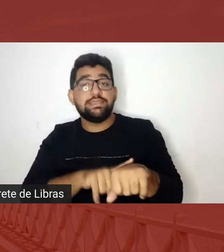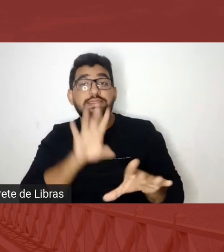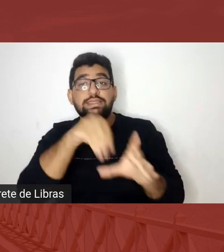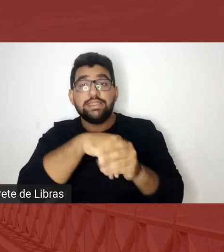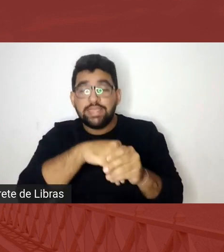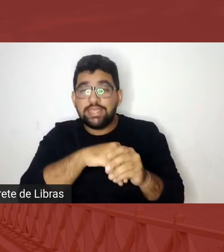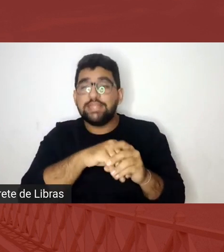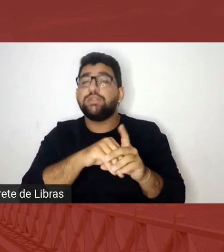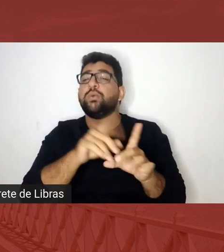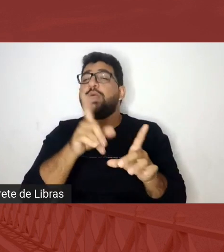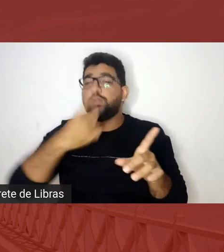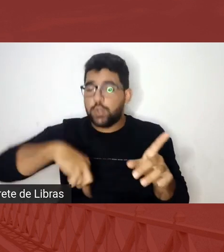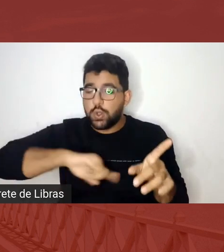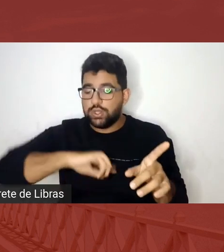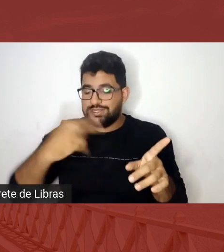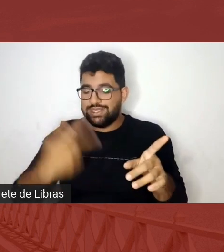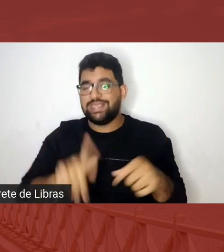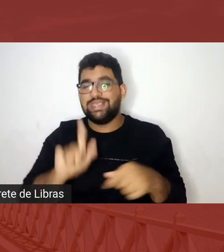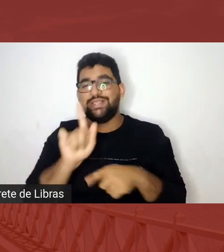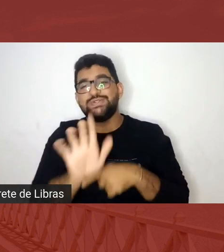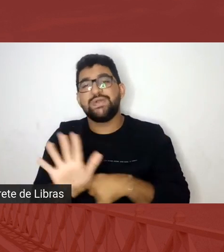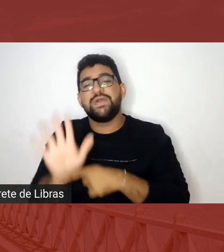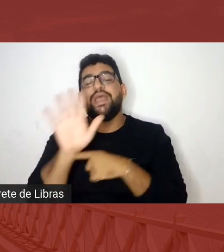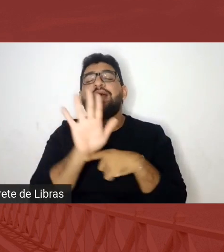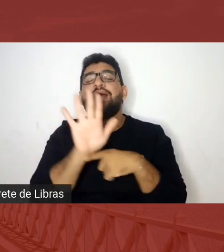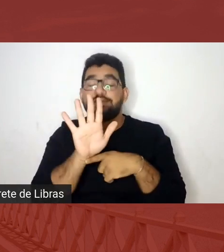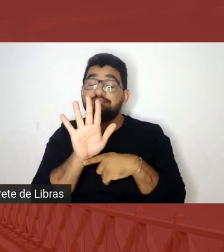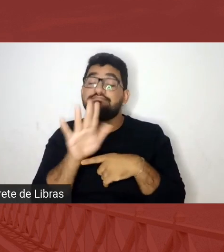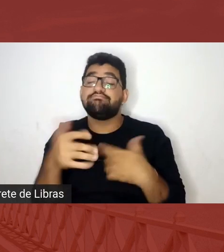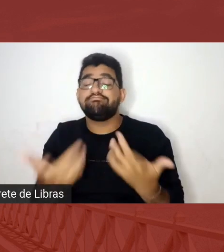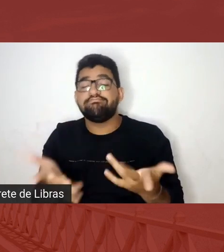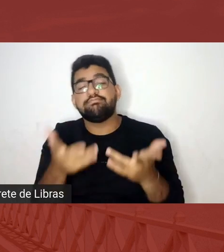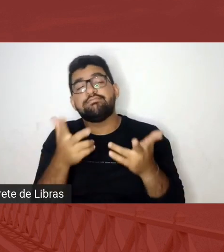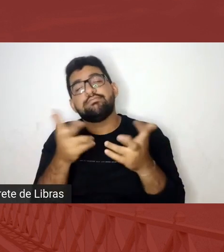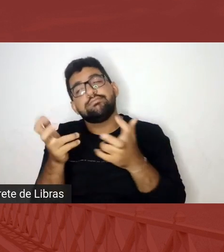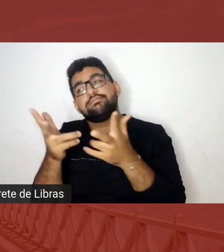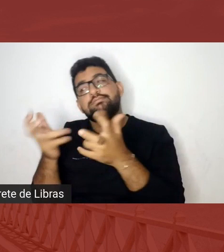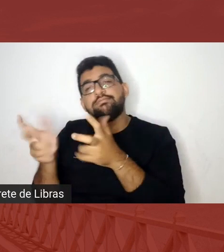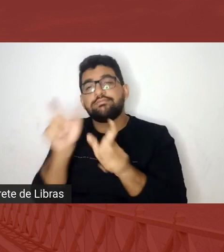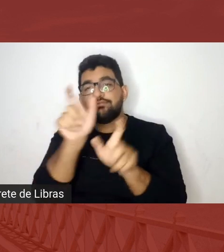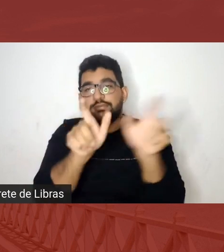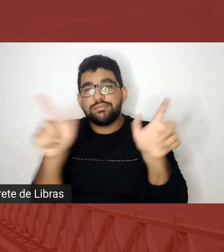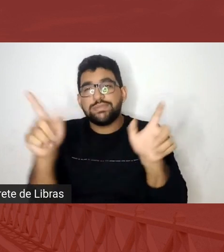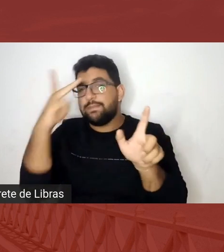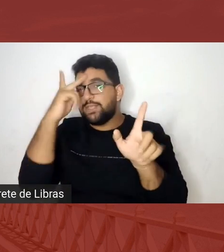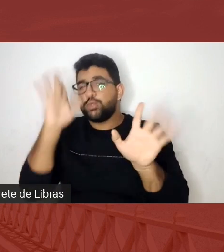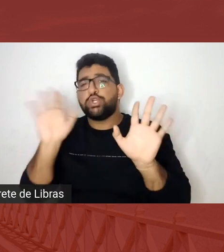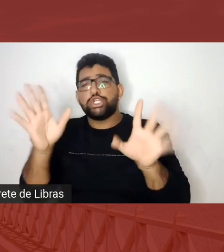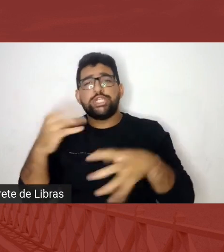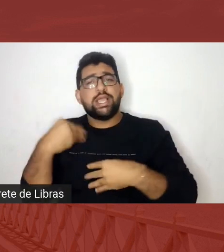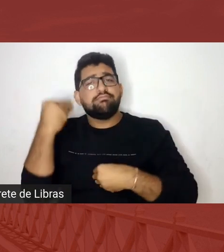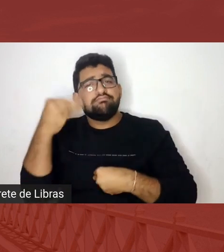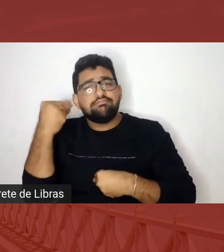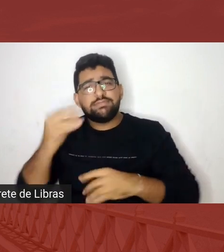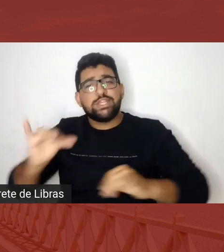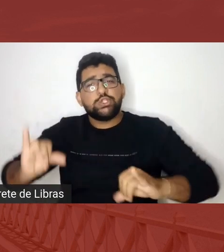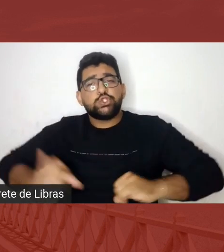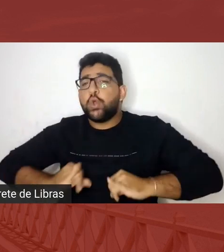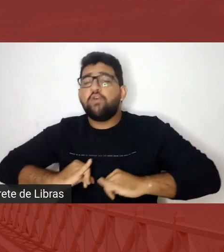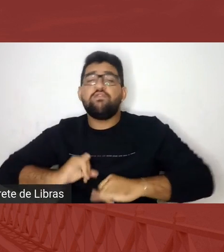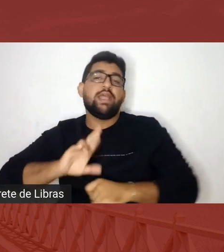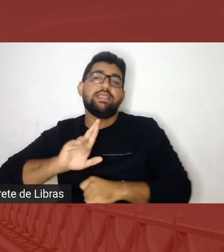goiáses. Então, observar essas narrativas de dores não é para que a gente fique